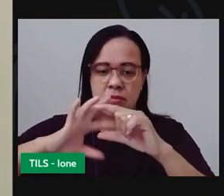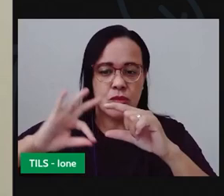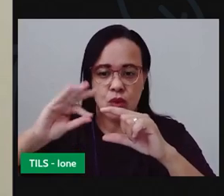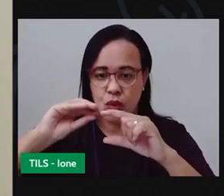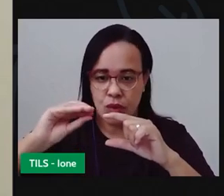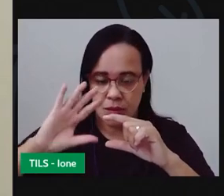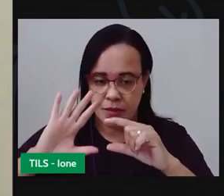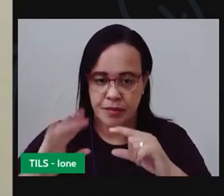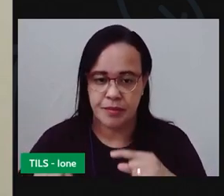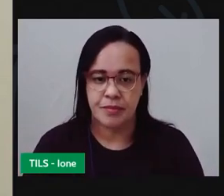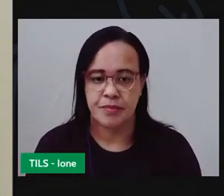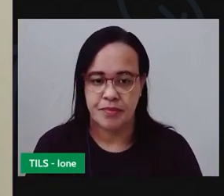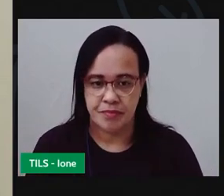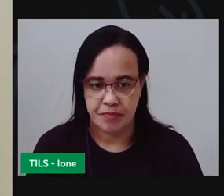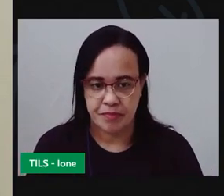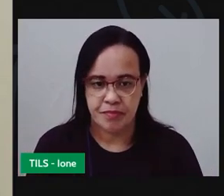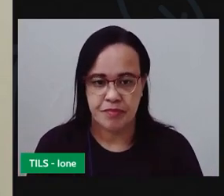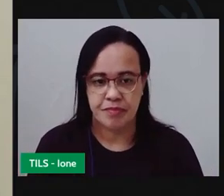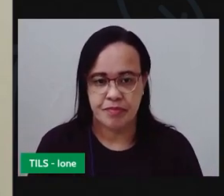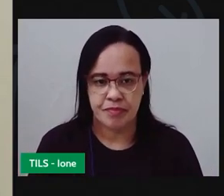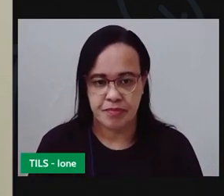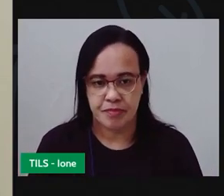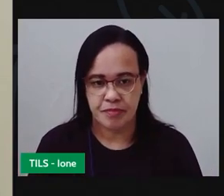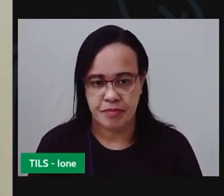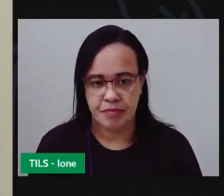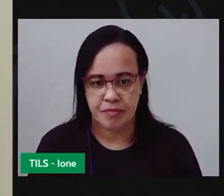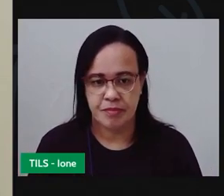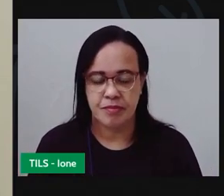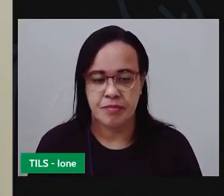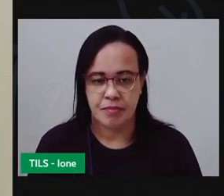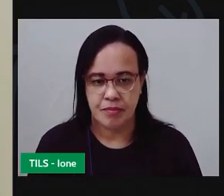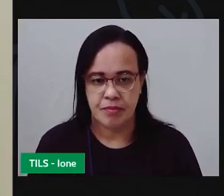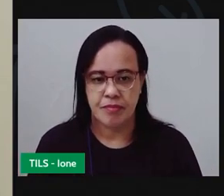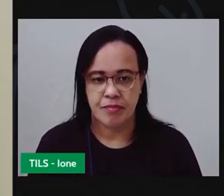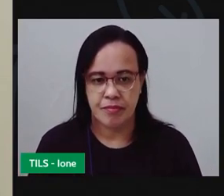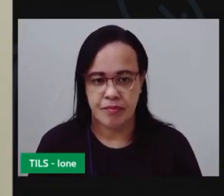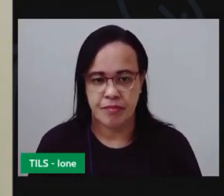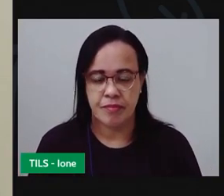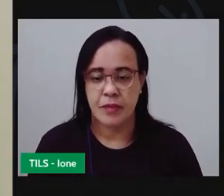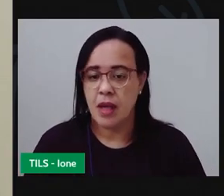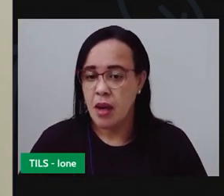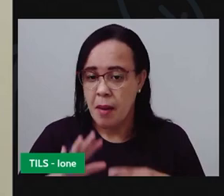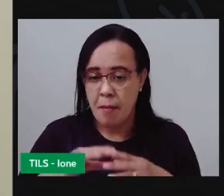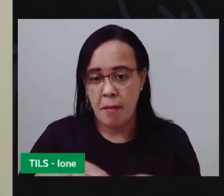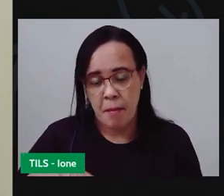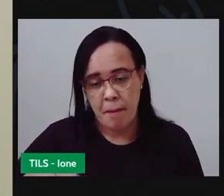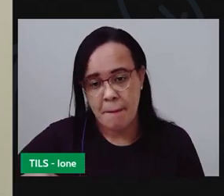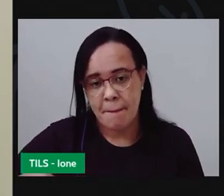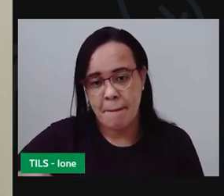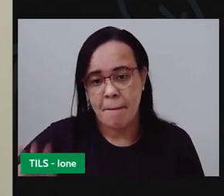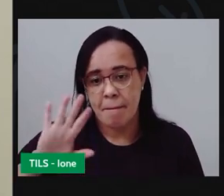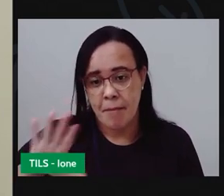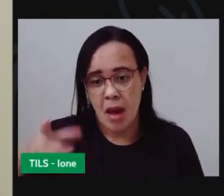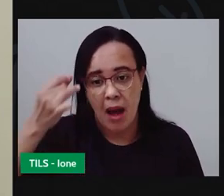argola vou envolvendo ela para não machucar ó